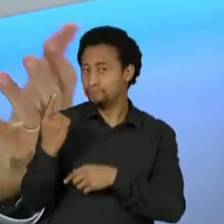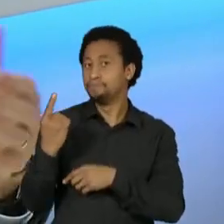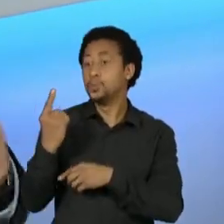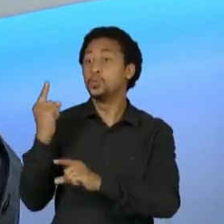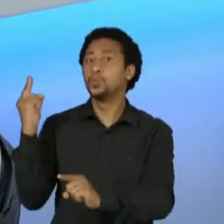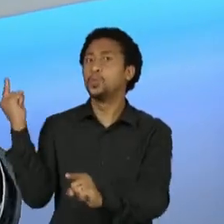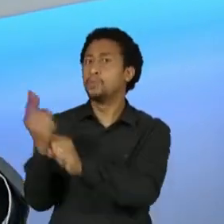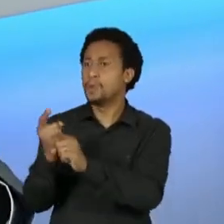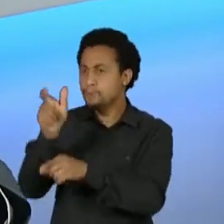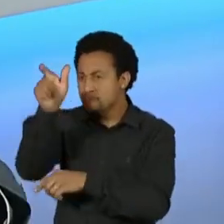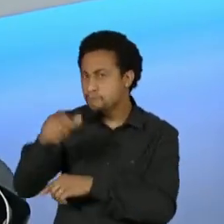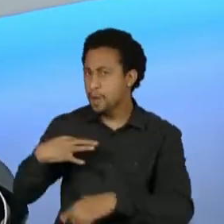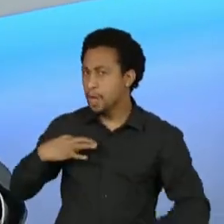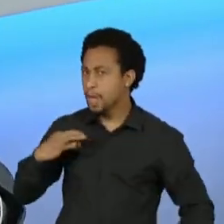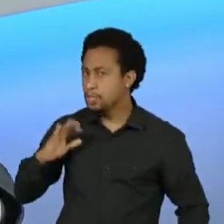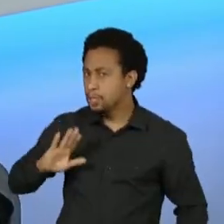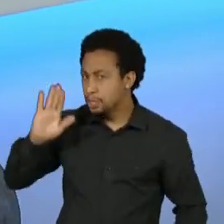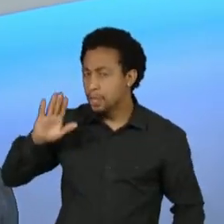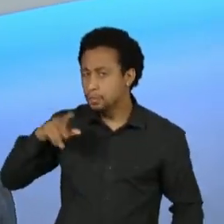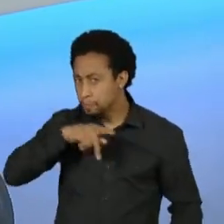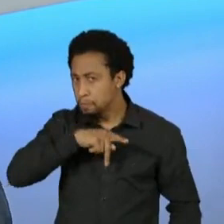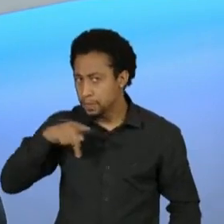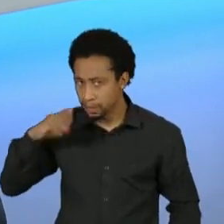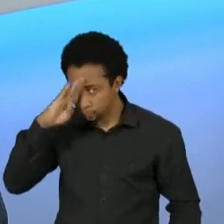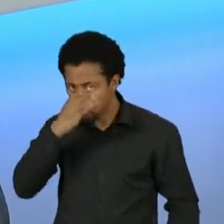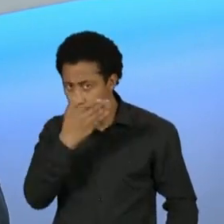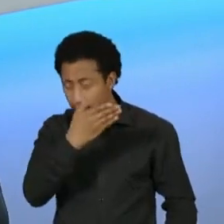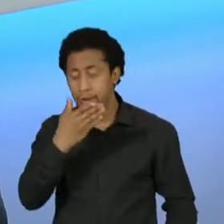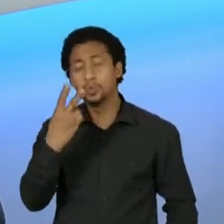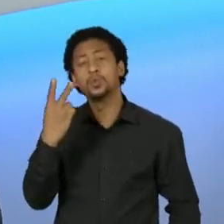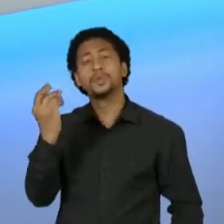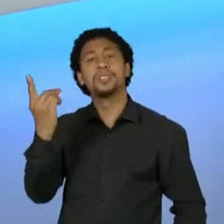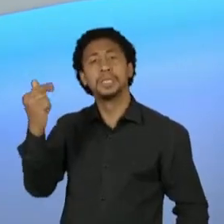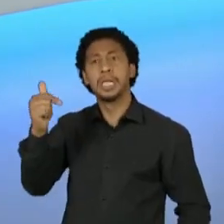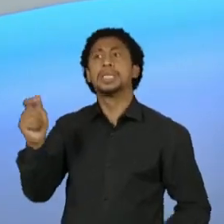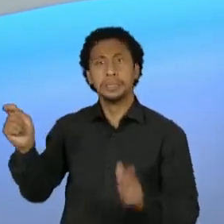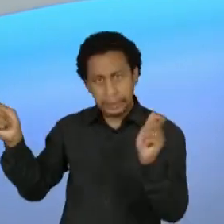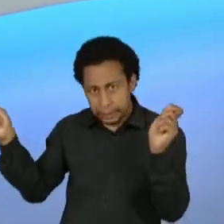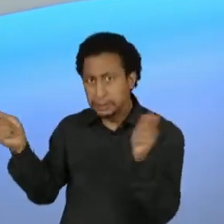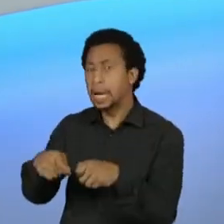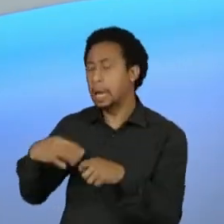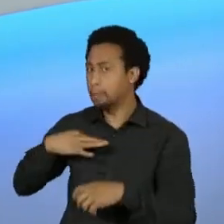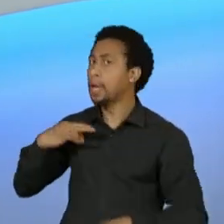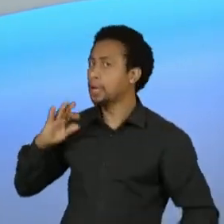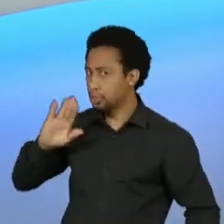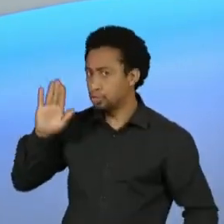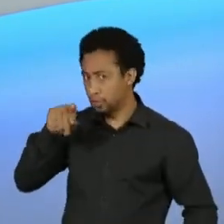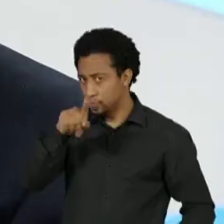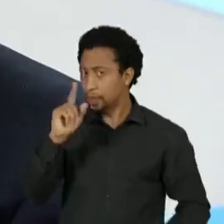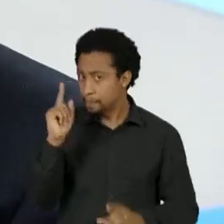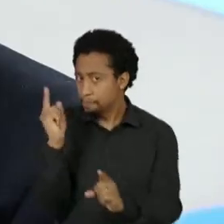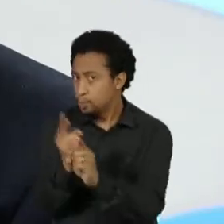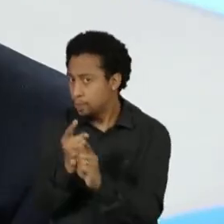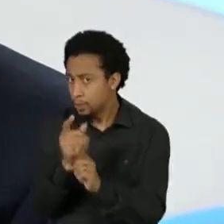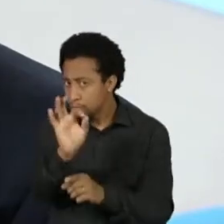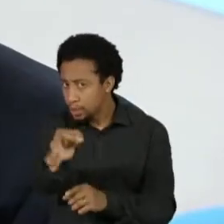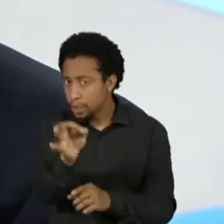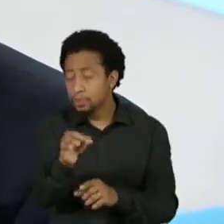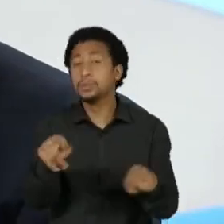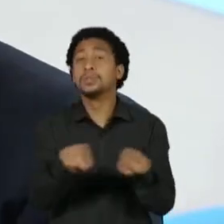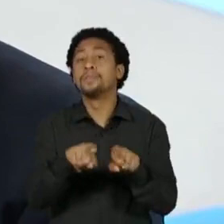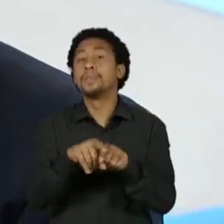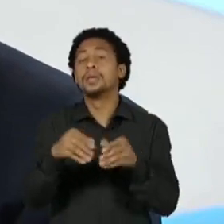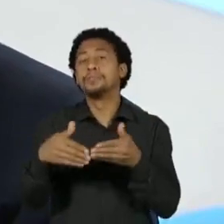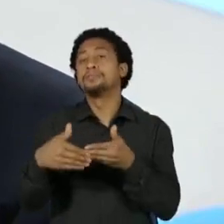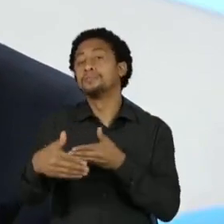2017. Na época, você detectou que havia uma tendência para a eleição